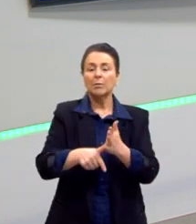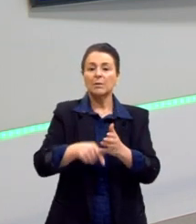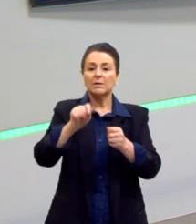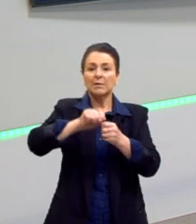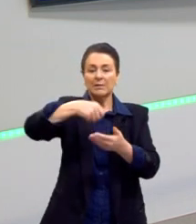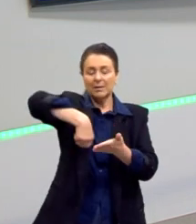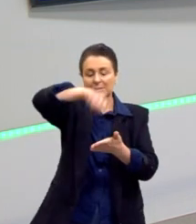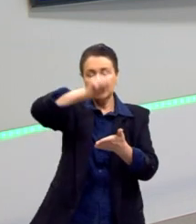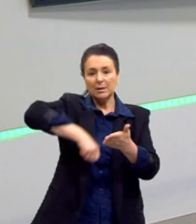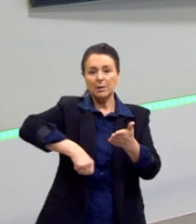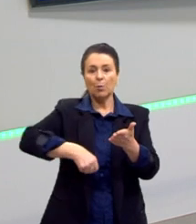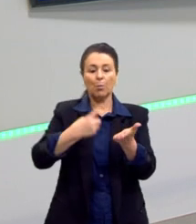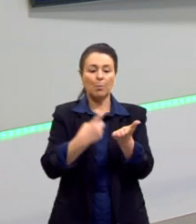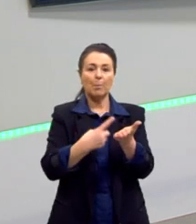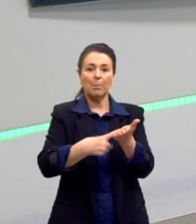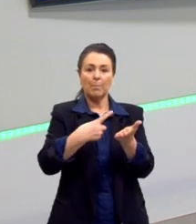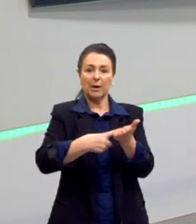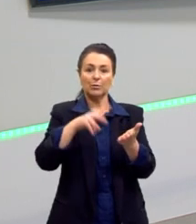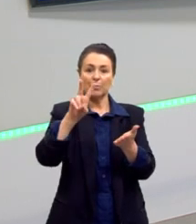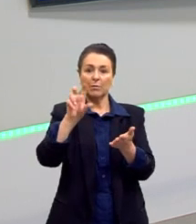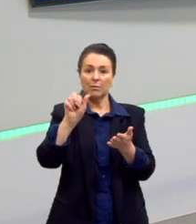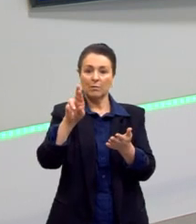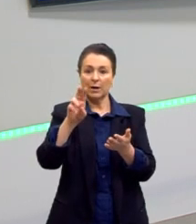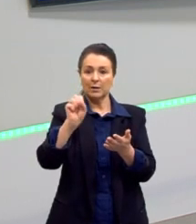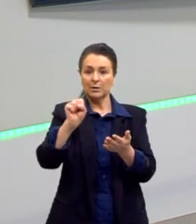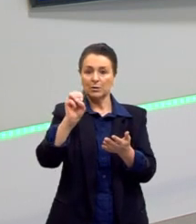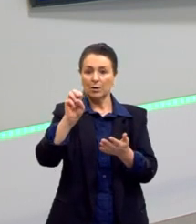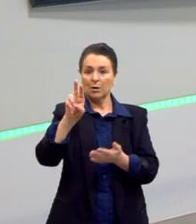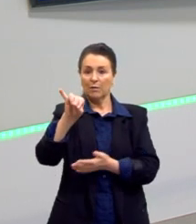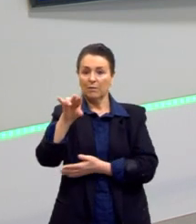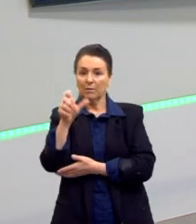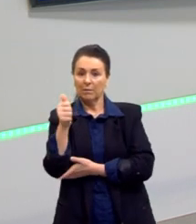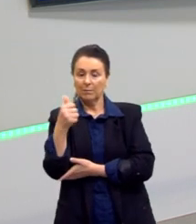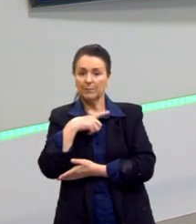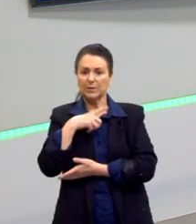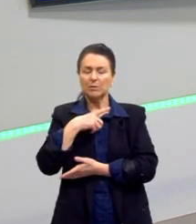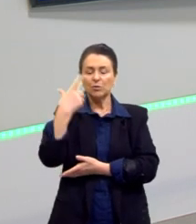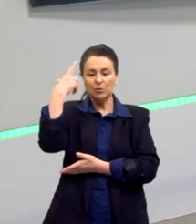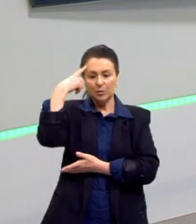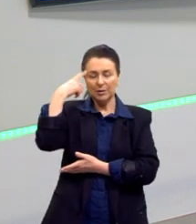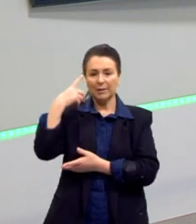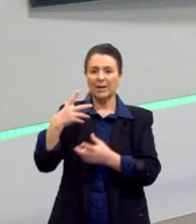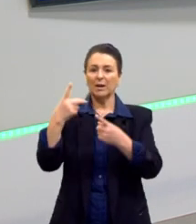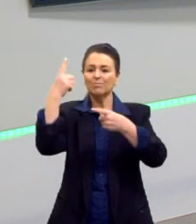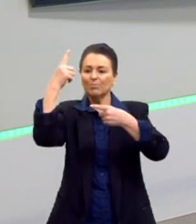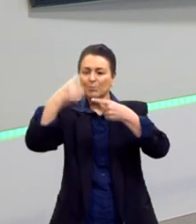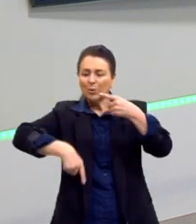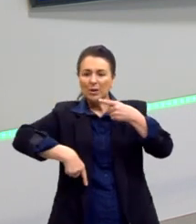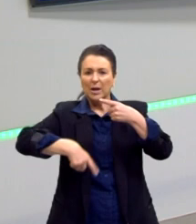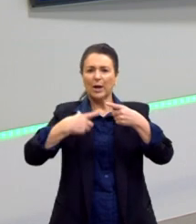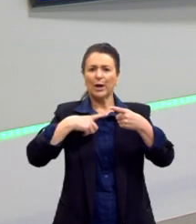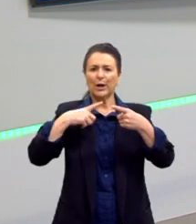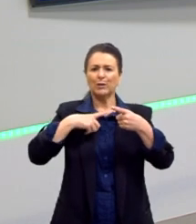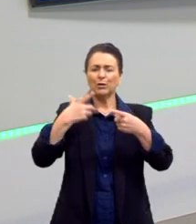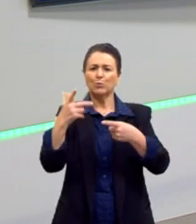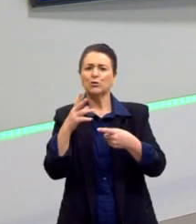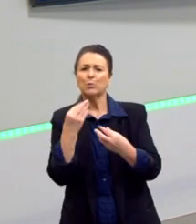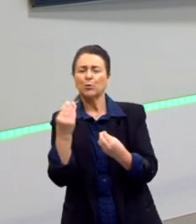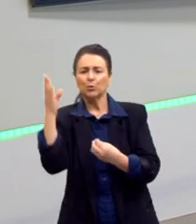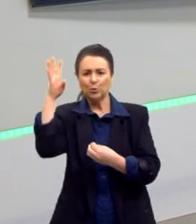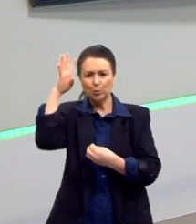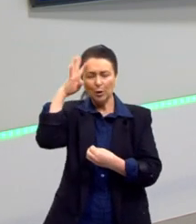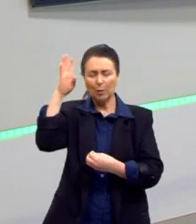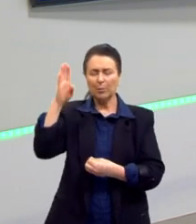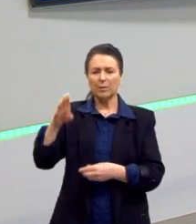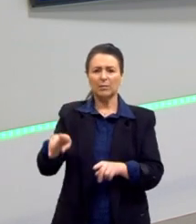render na Primeira Guerra, eles têm uma imposição aí, né, de sanções econômicas, de não poder ter muitas tropas militares. Então,